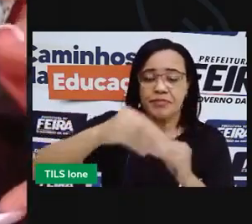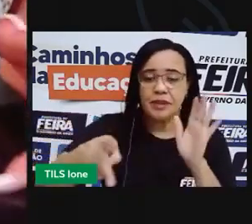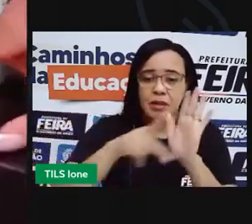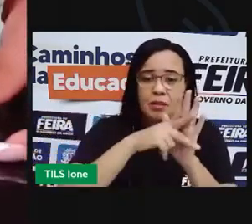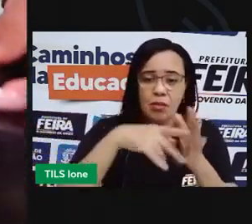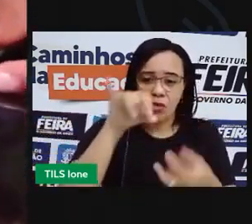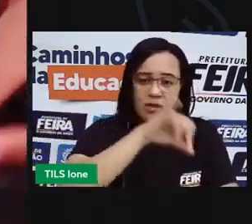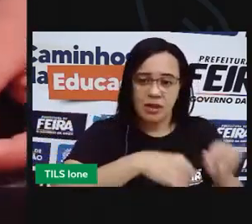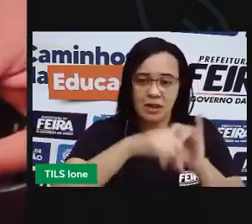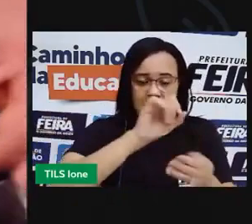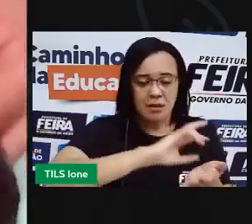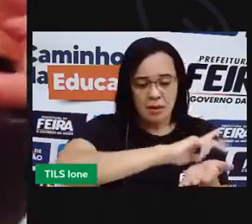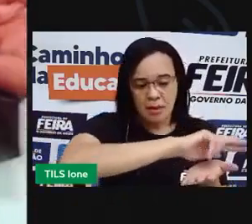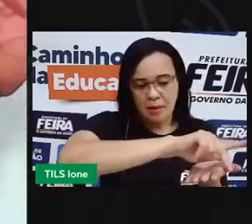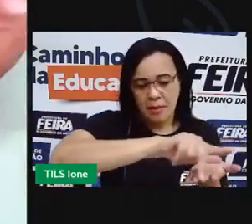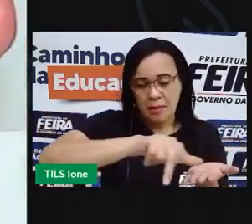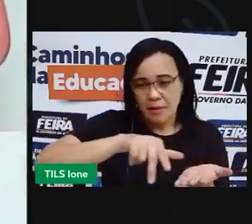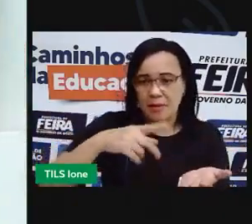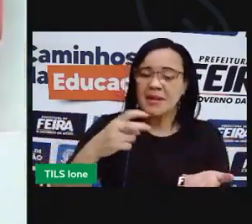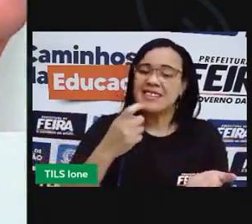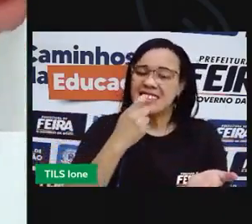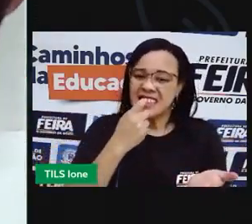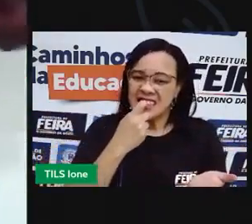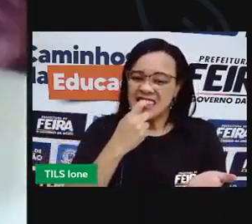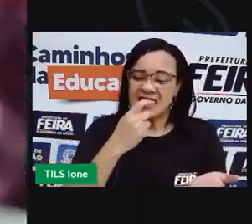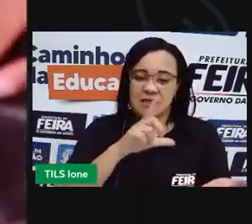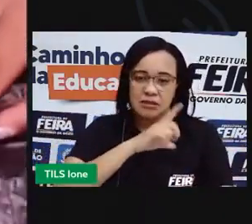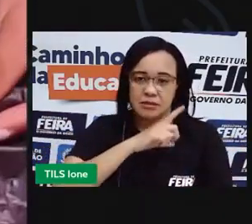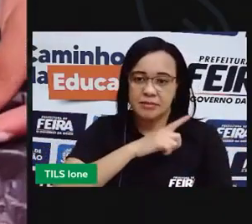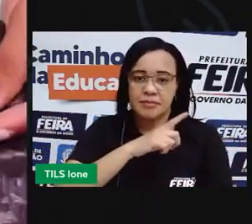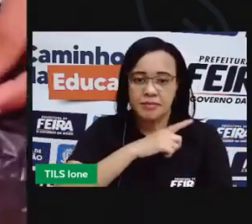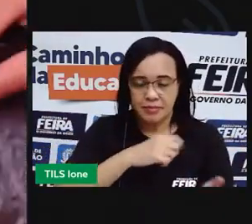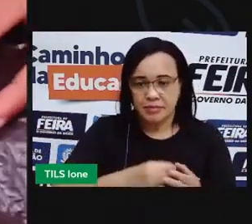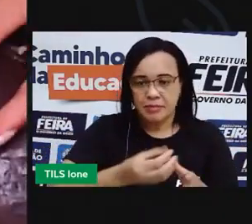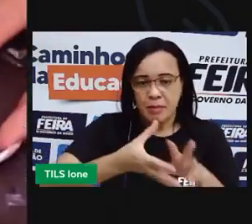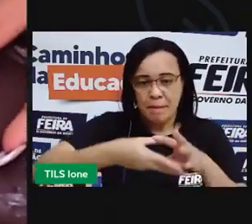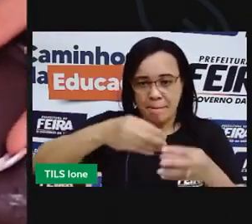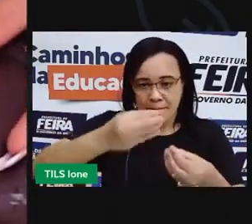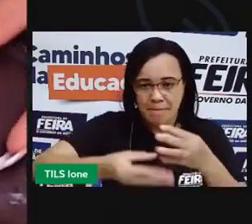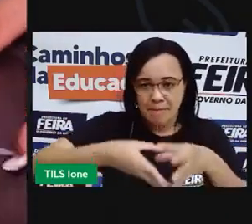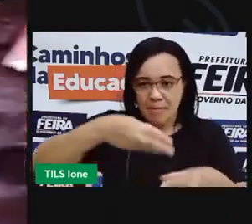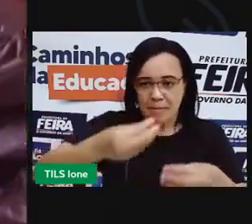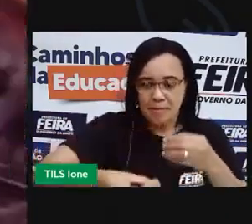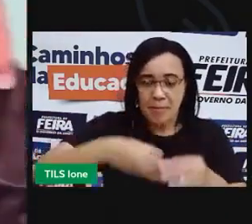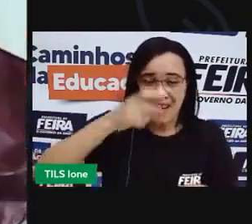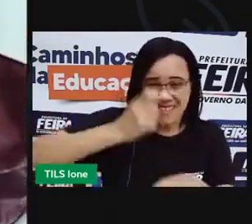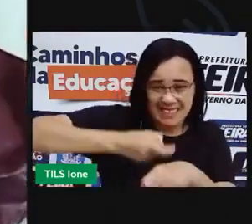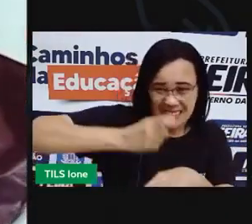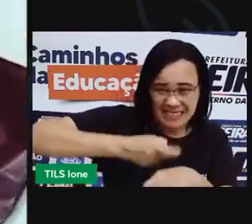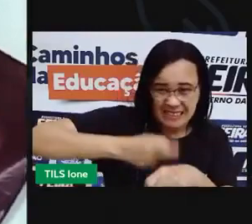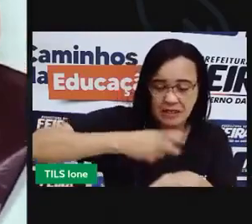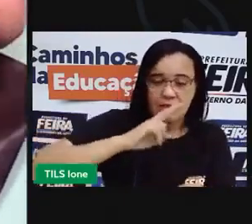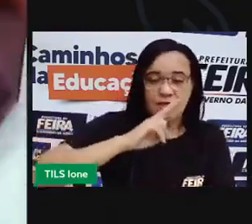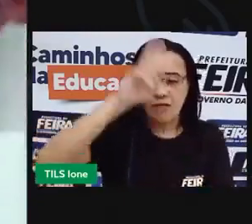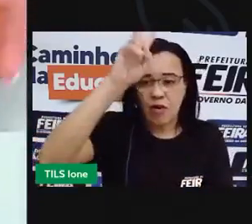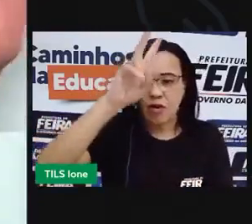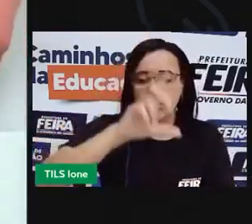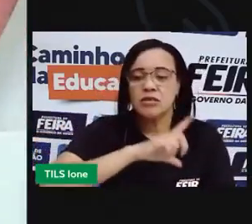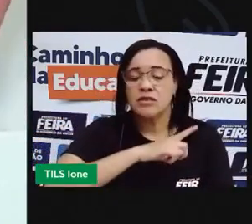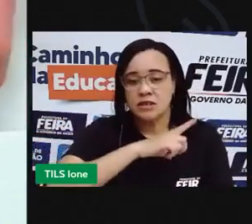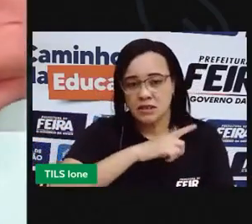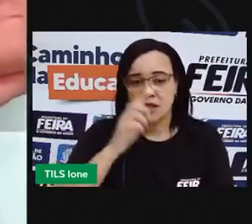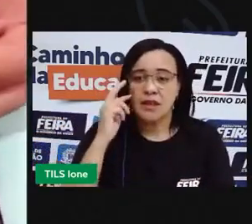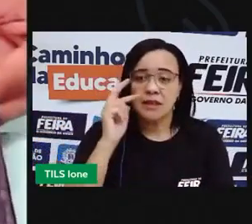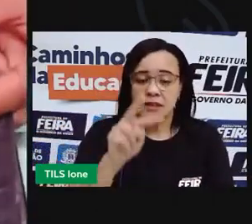diferentes tipos de plástico desde os mais maleáveis até os mais resistentes. Neste